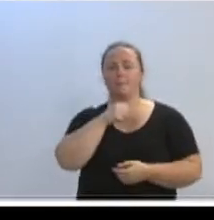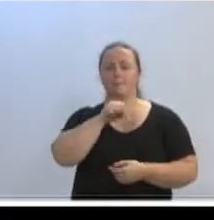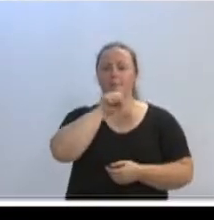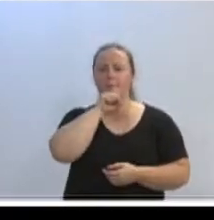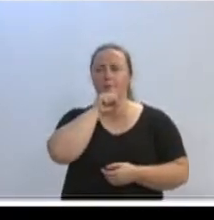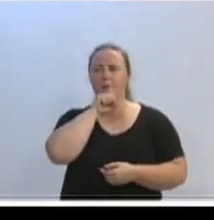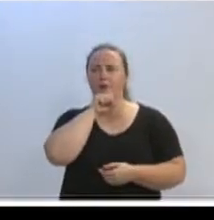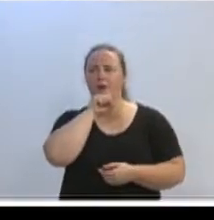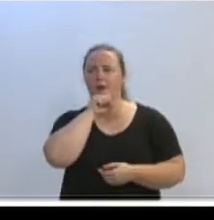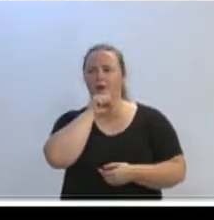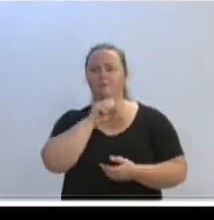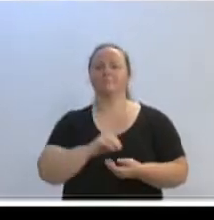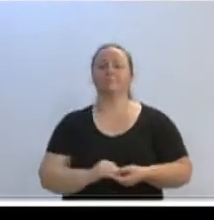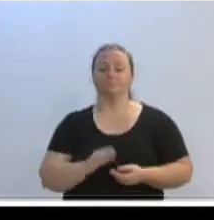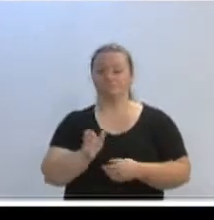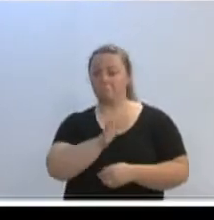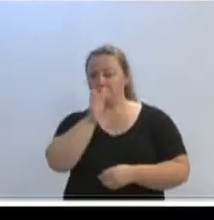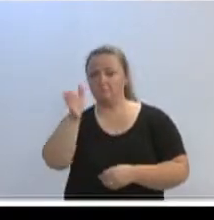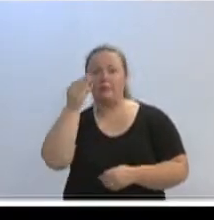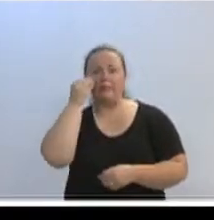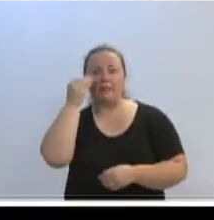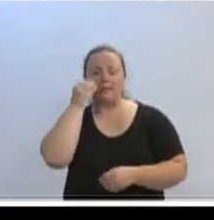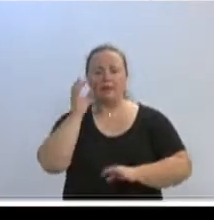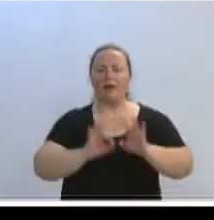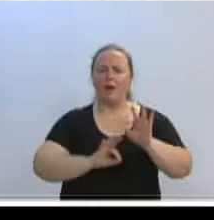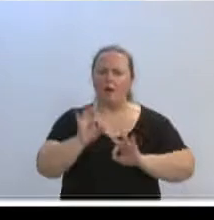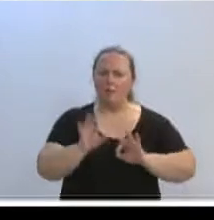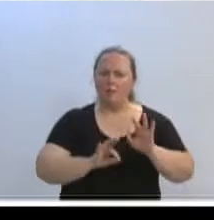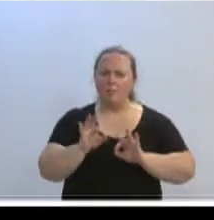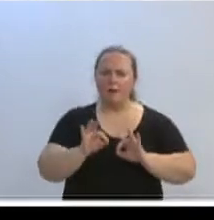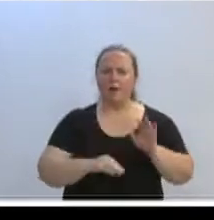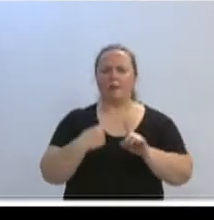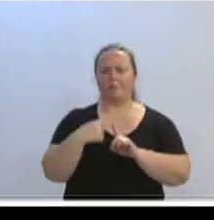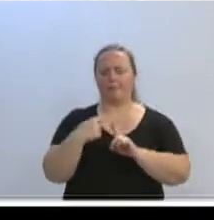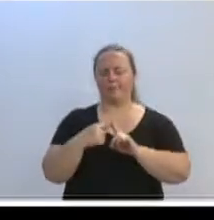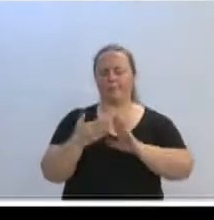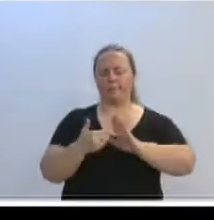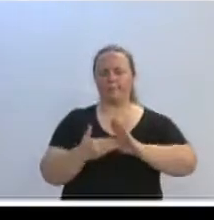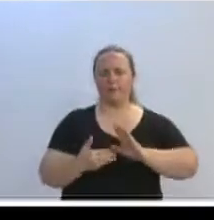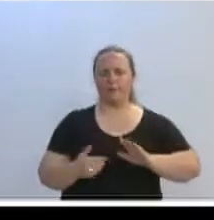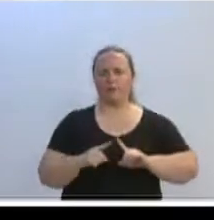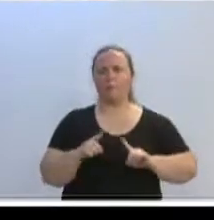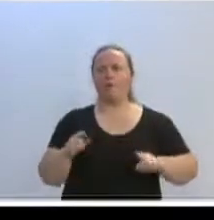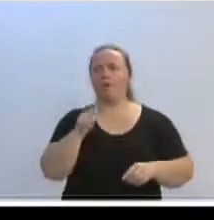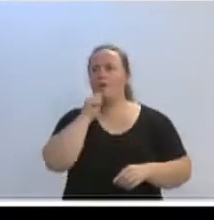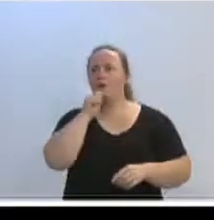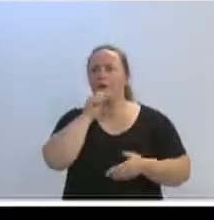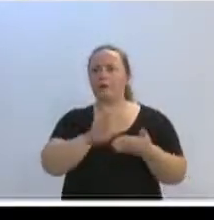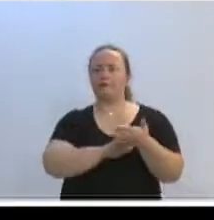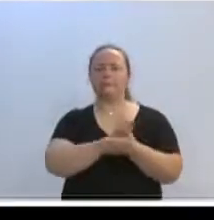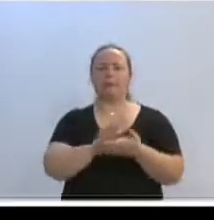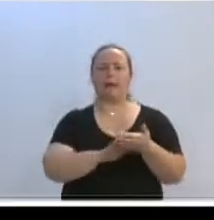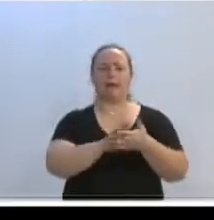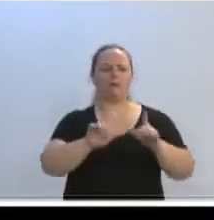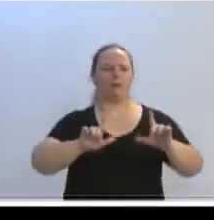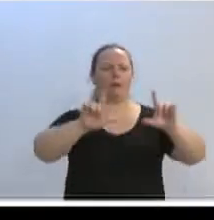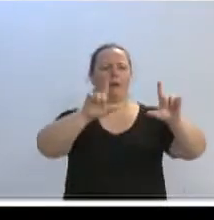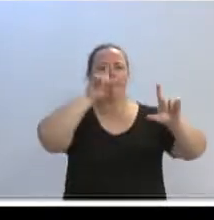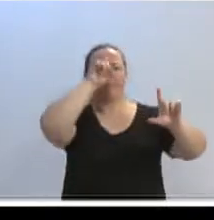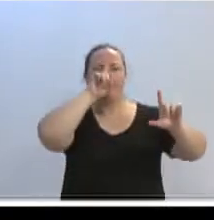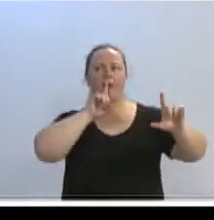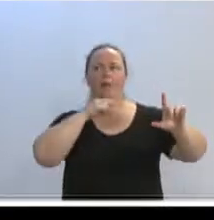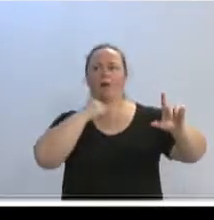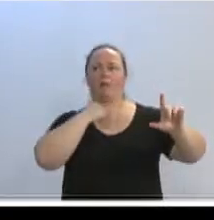foi para regularizar, né? Que eles tiraram tudo ali e por enquanto nada. Porque eles dizem que é placa amarela, eles não podem arrumar.